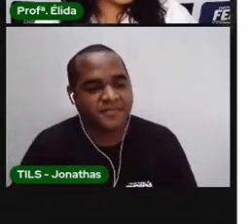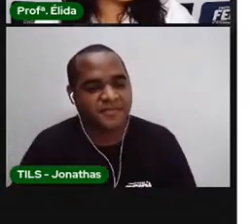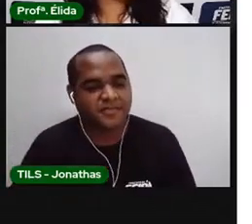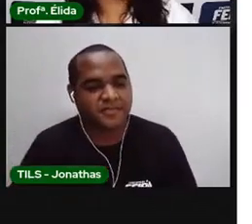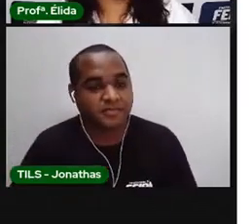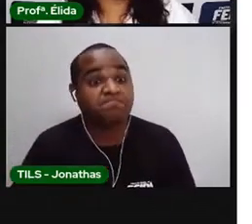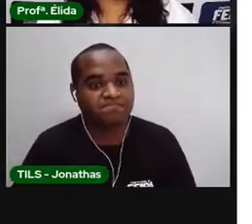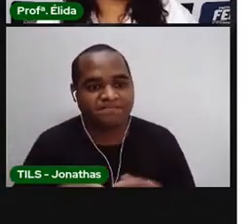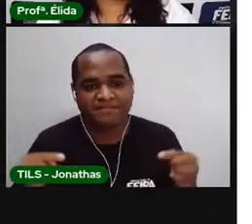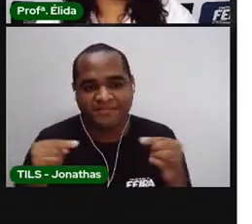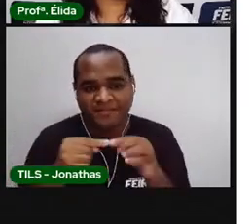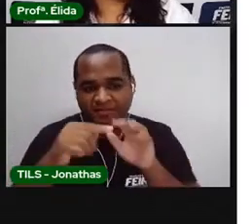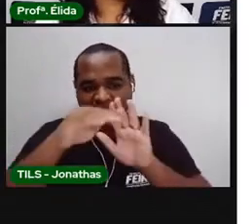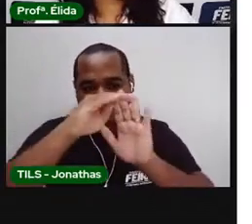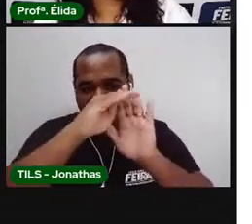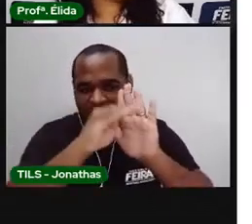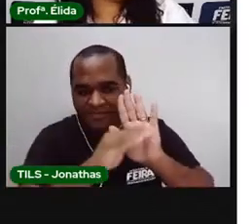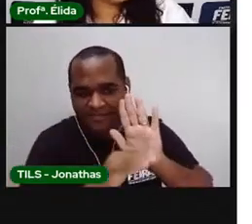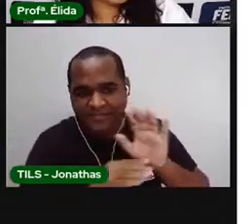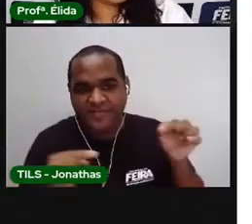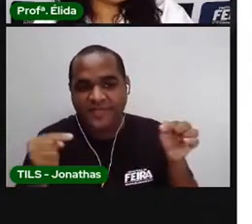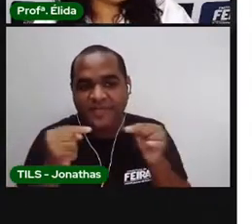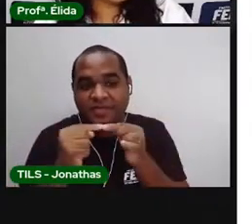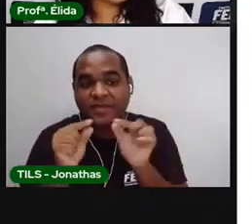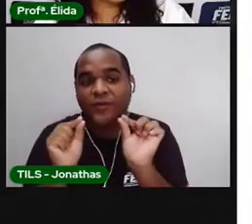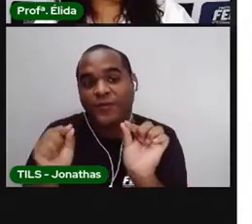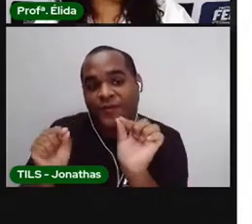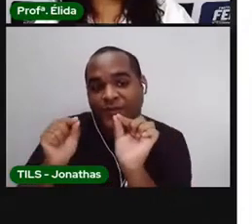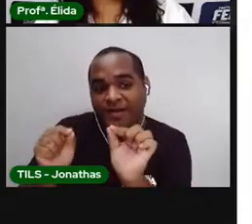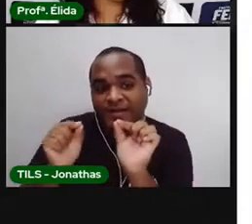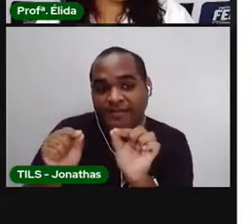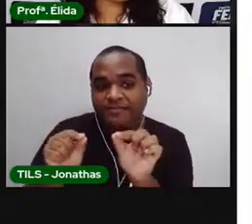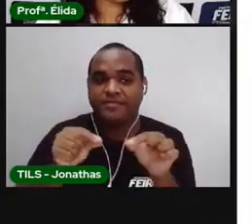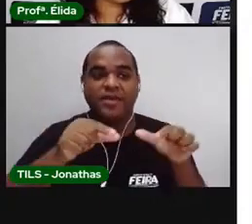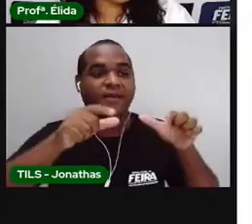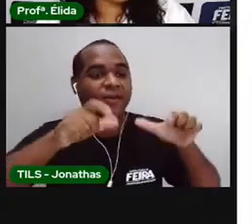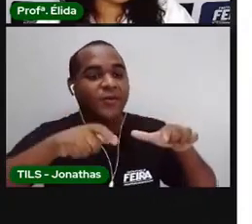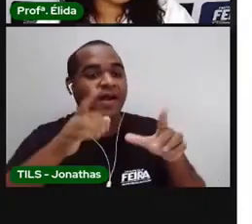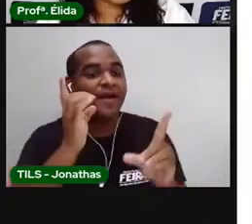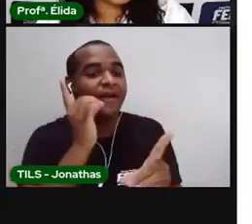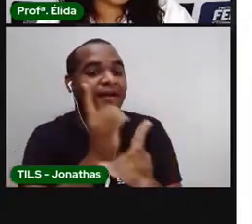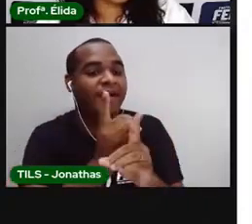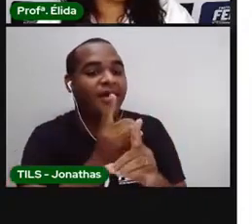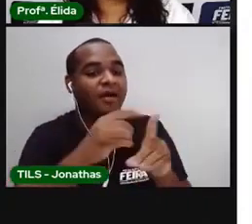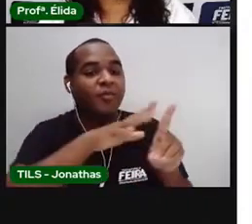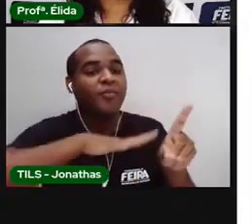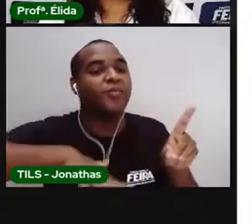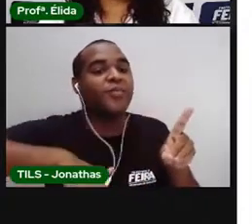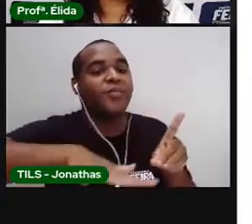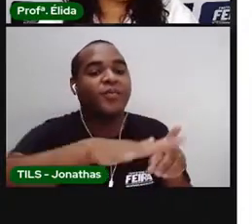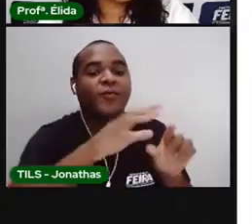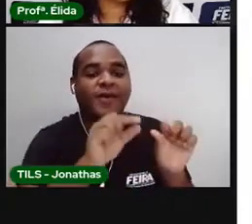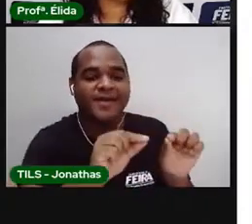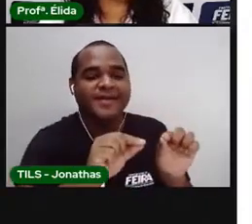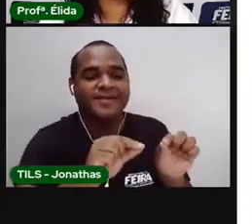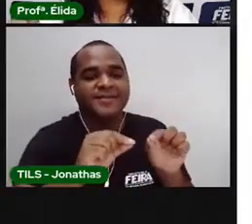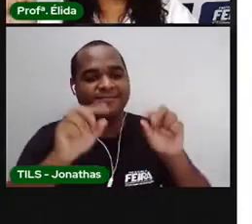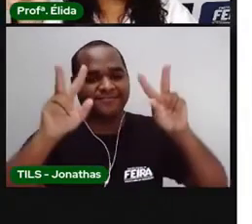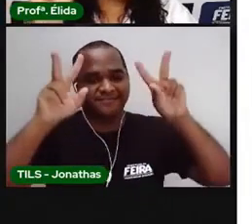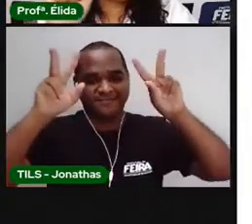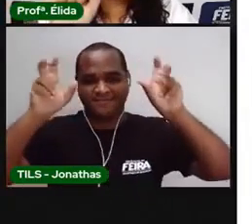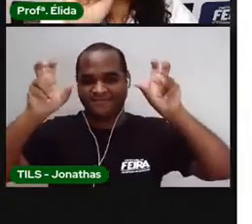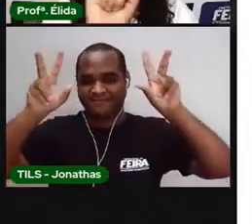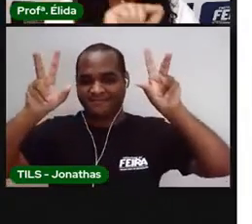Essa lista é de quê? Onde você encontra essa informação? No título.